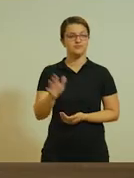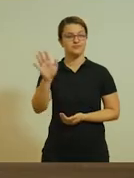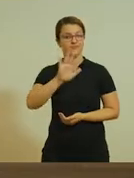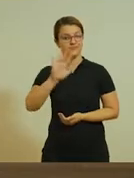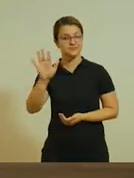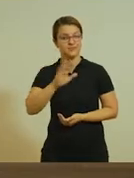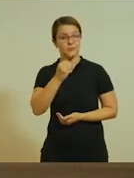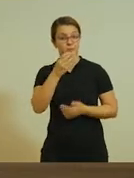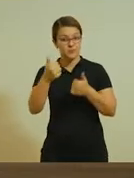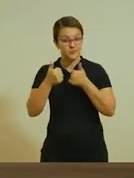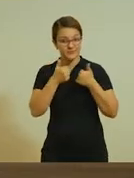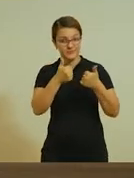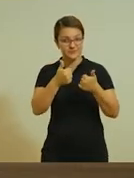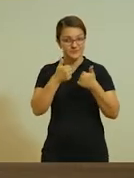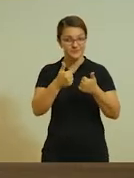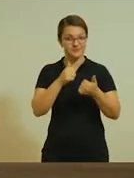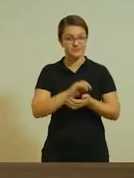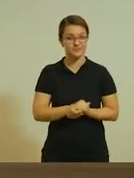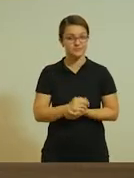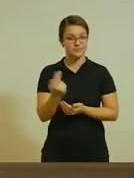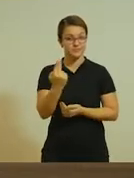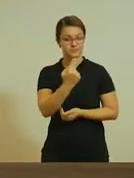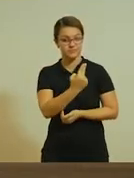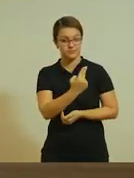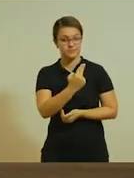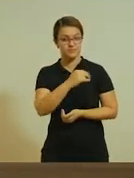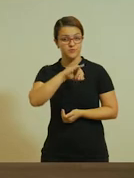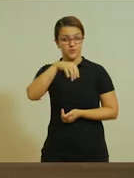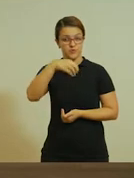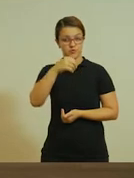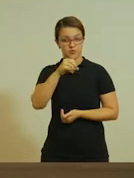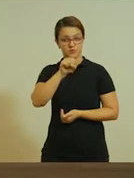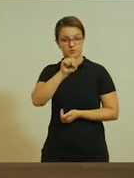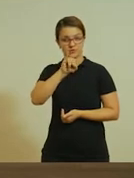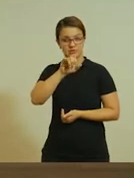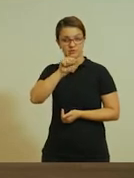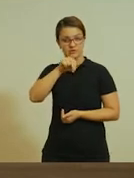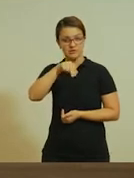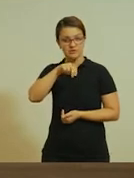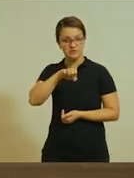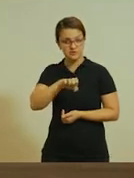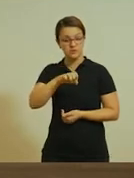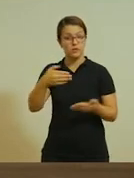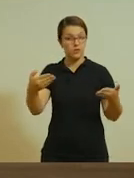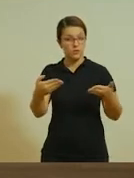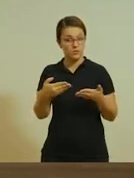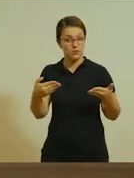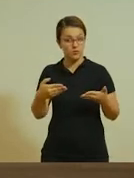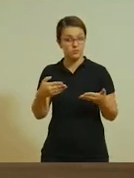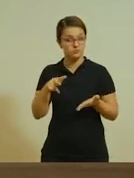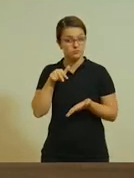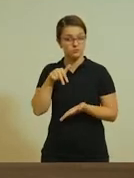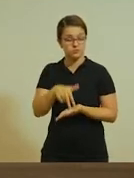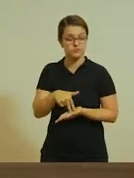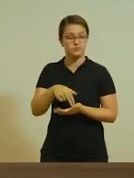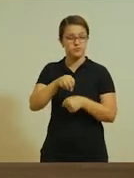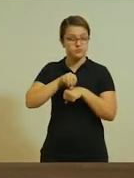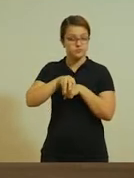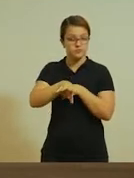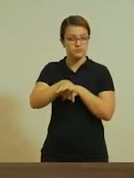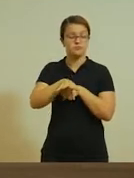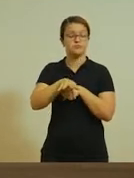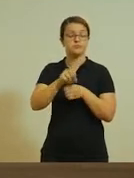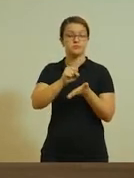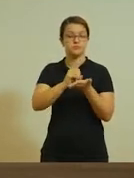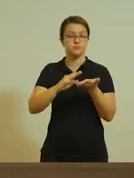Olá pessoal, tudo bem com vocês? Eu sou a professora Josiane Marani e hoje eu estou aqui para apresentar as propostas